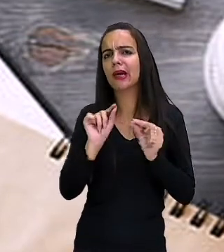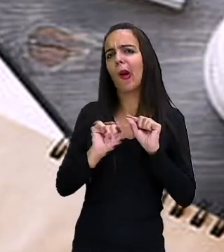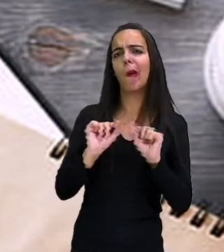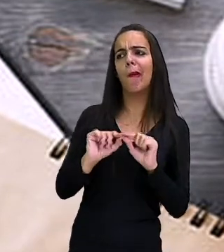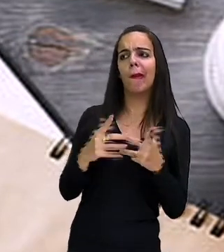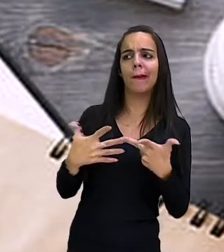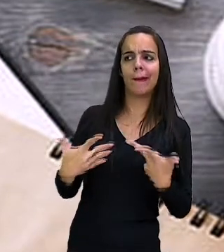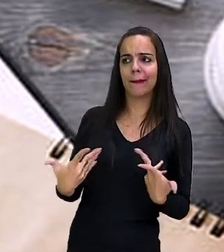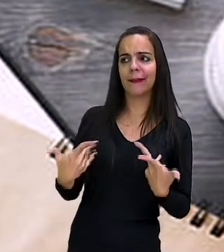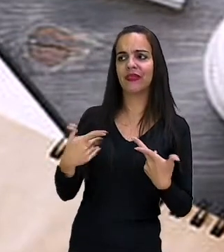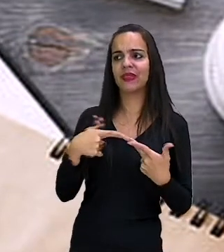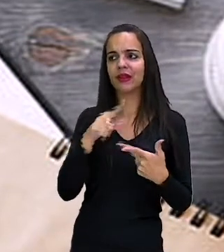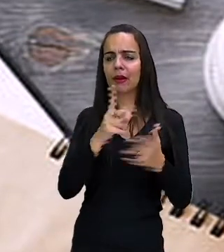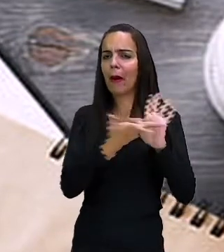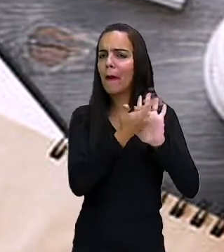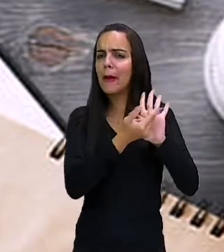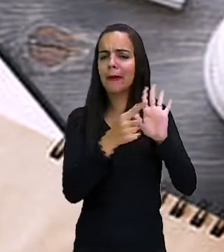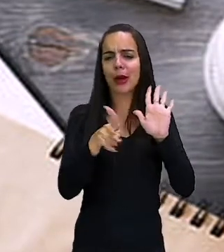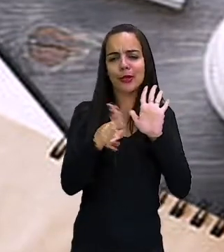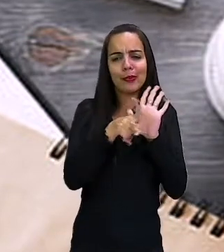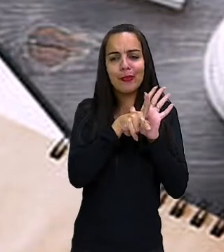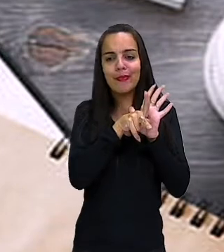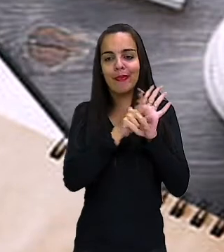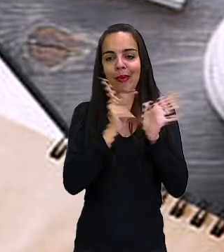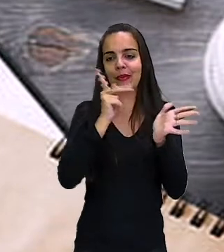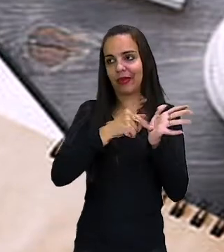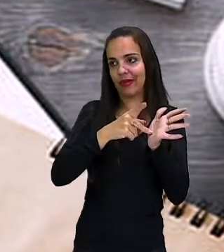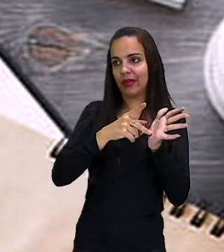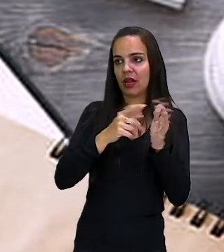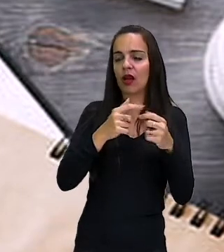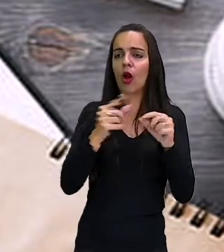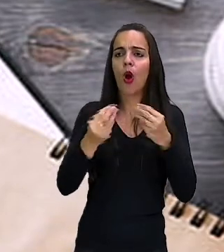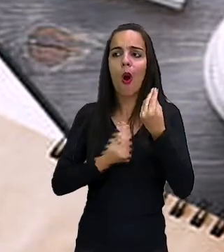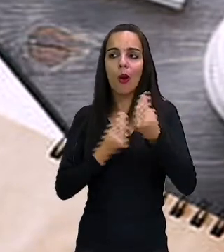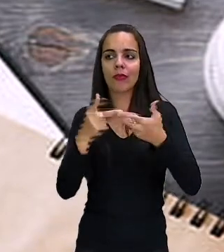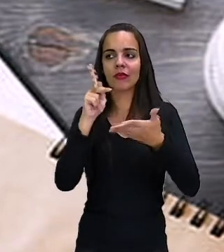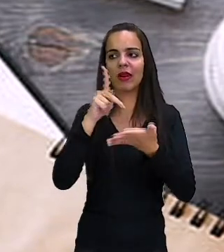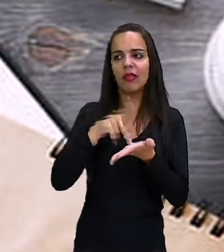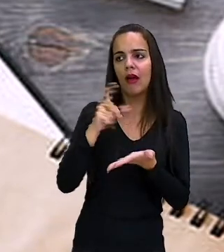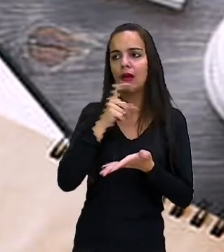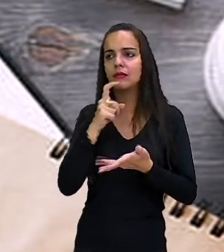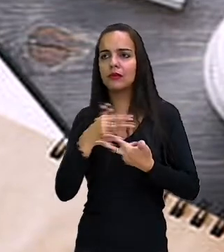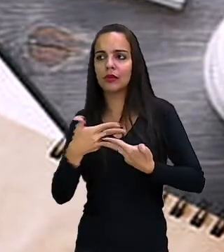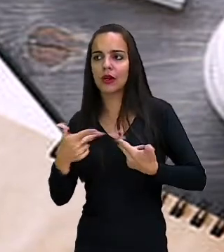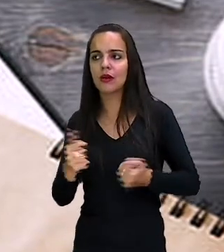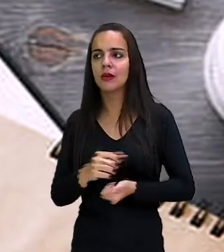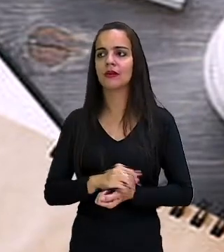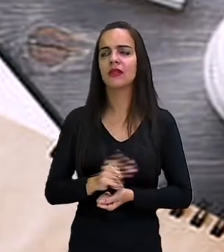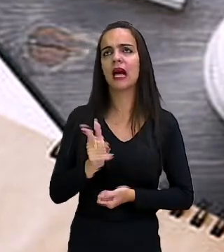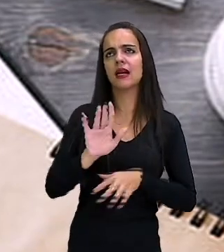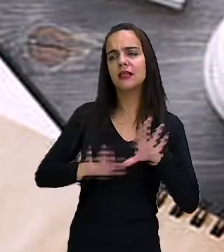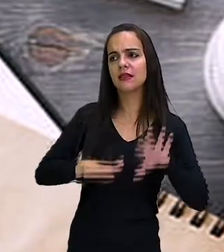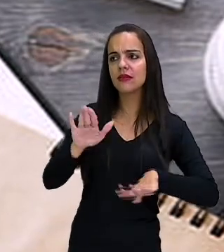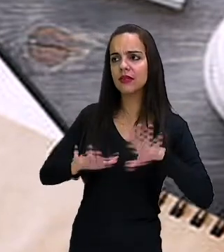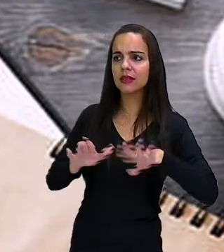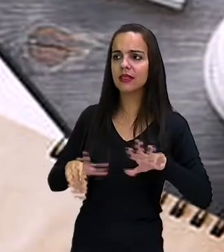e a imagem indicando a outra. É o que eu disse para vocês. Mesmo tendo uma